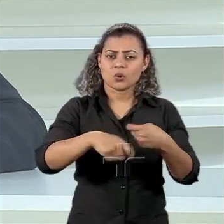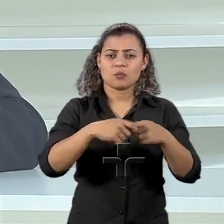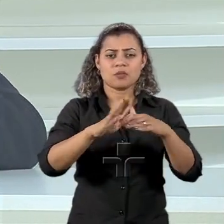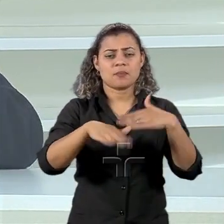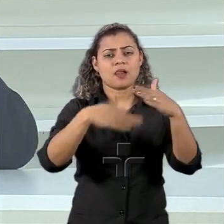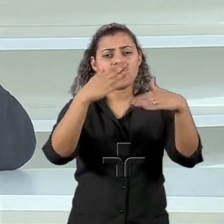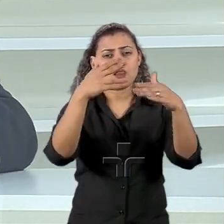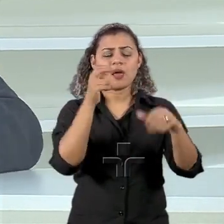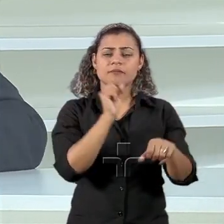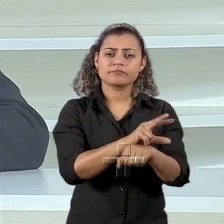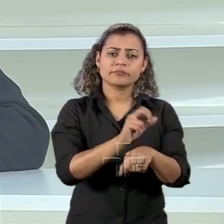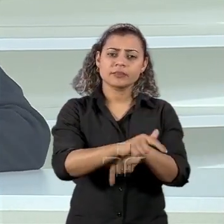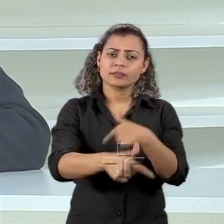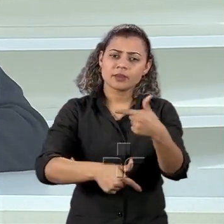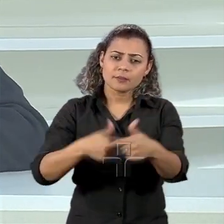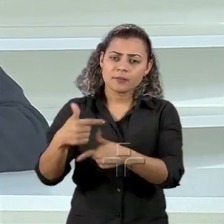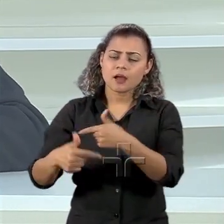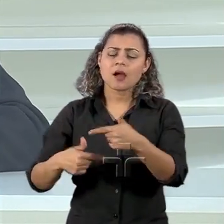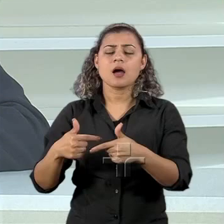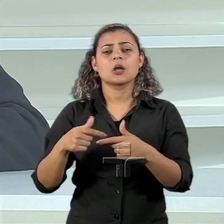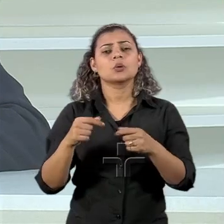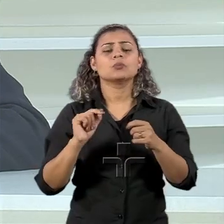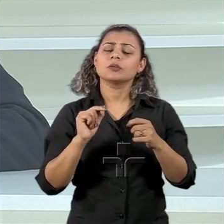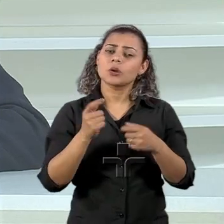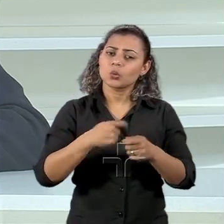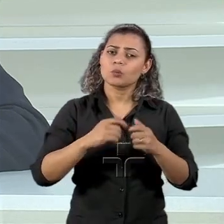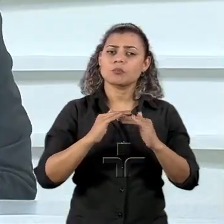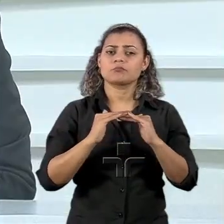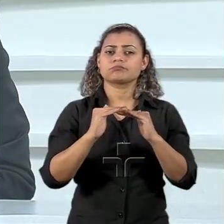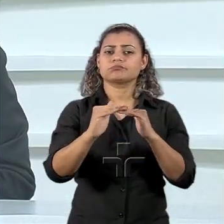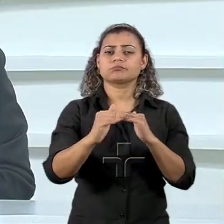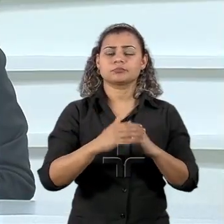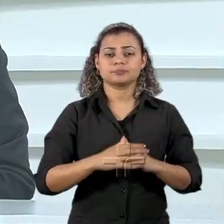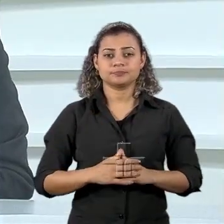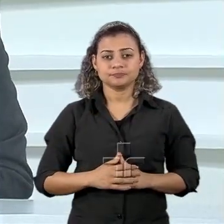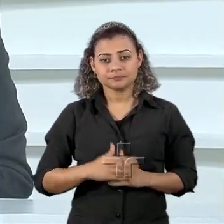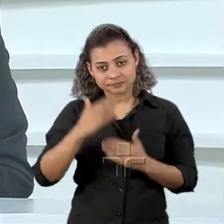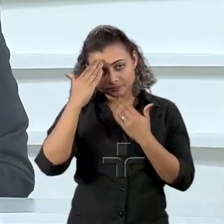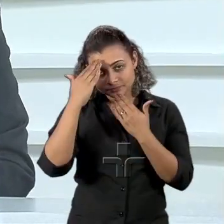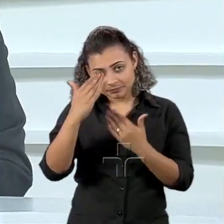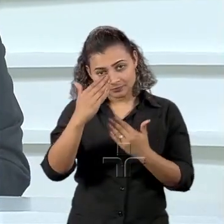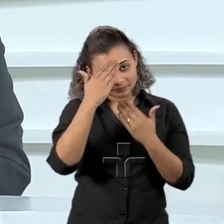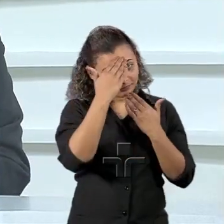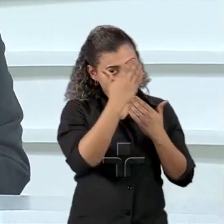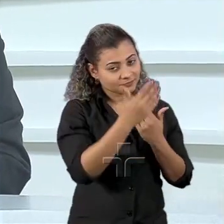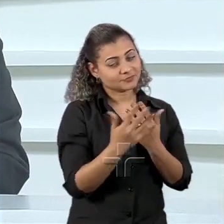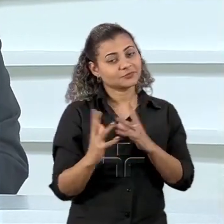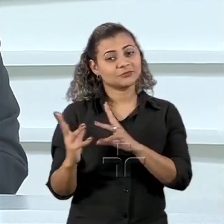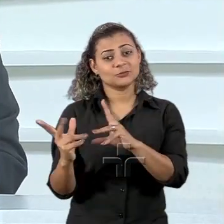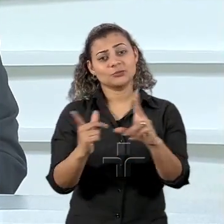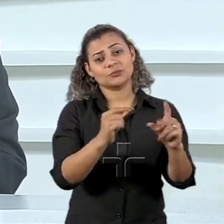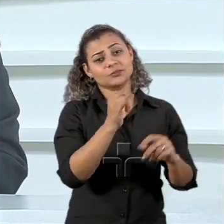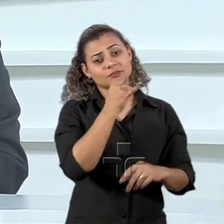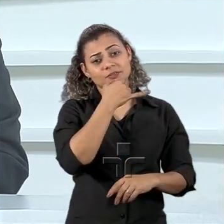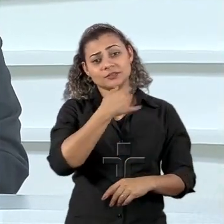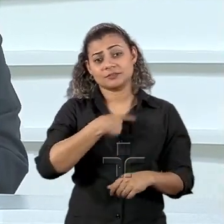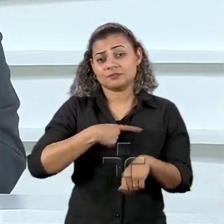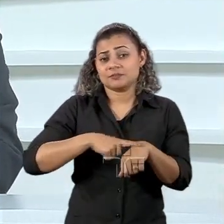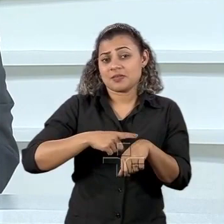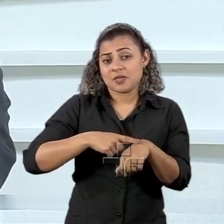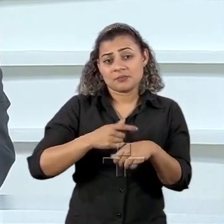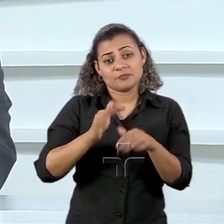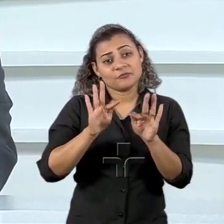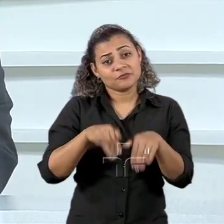do emprego e a estabilização econômica do país obrigado embaixador obrigado a todos vocês infelizmente nosso tempo acabou